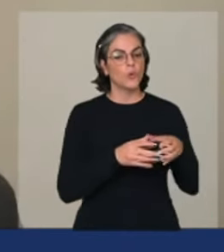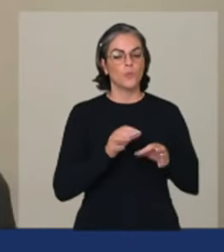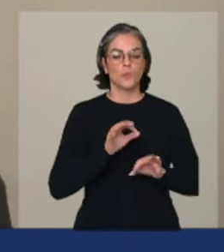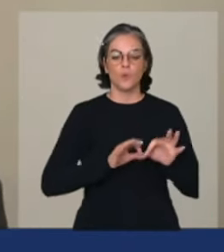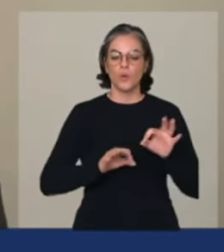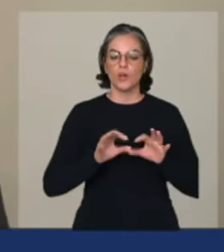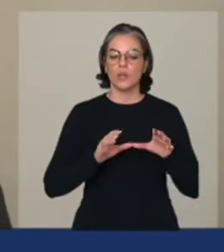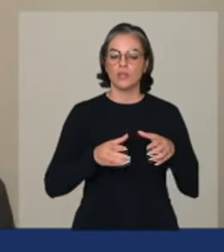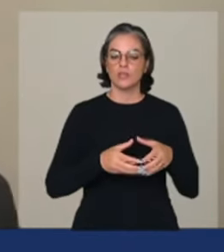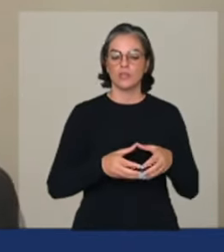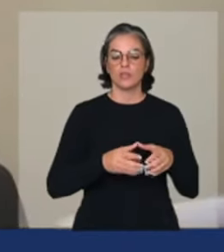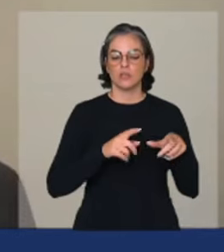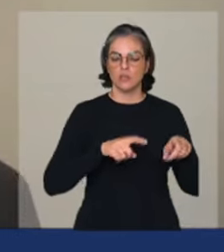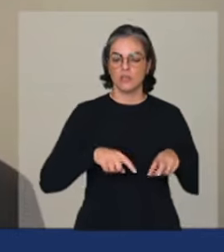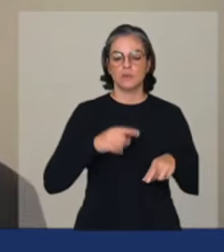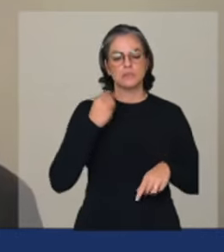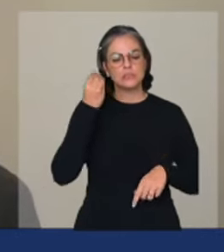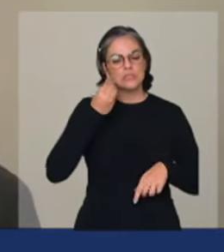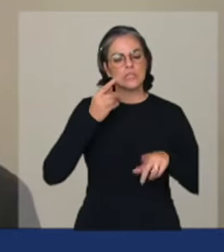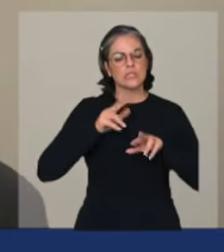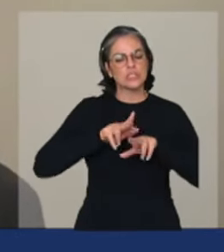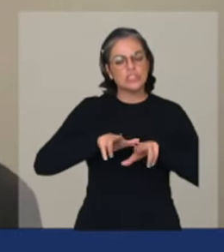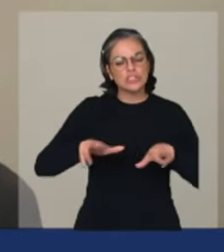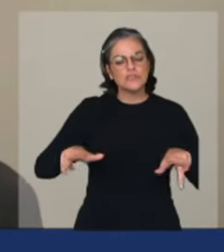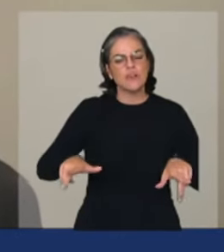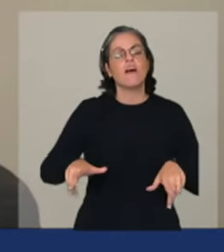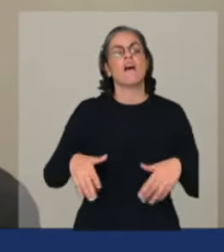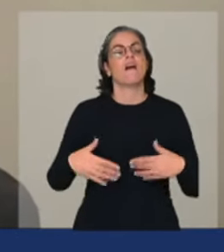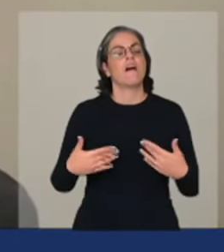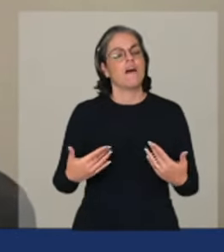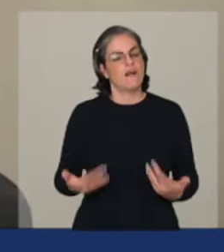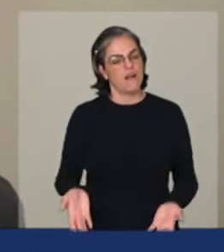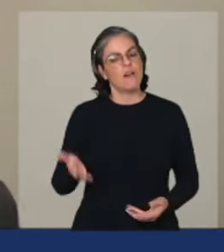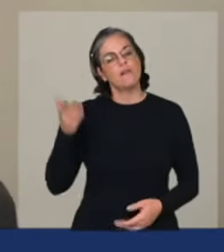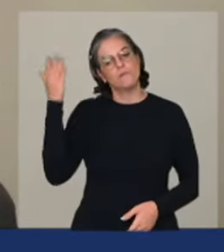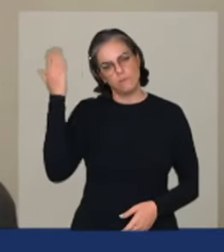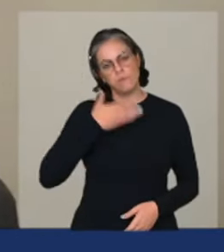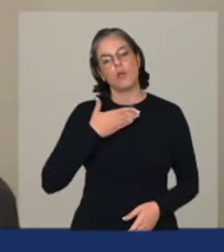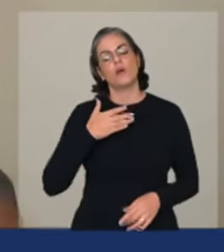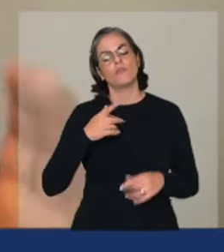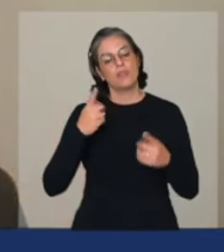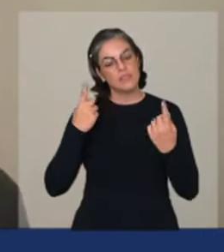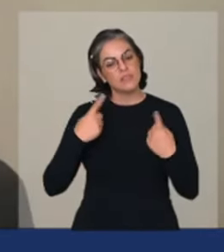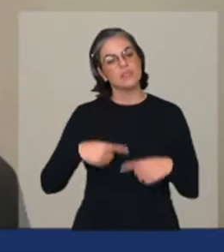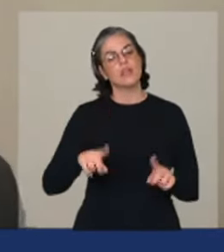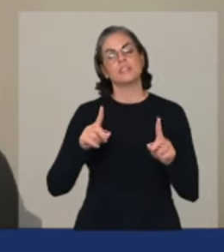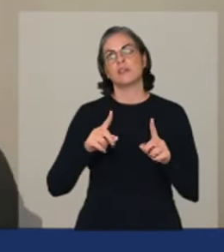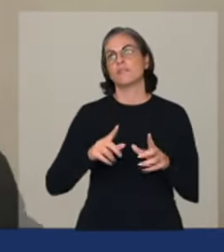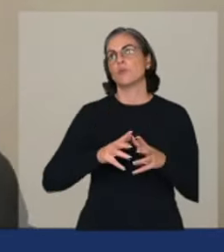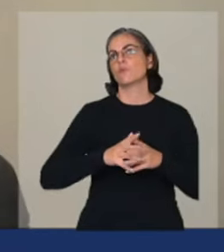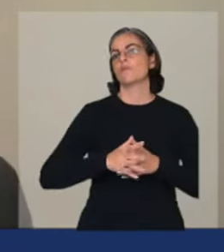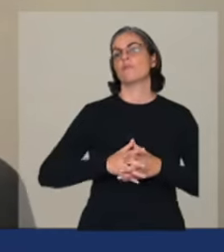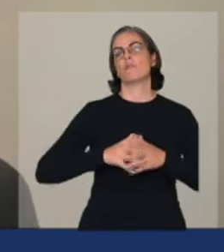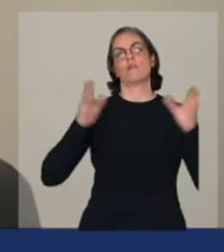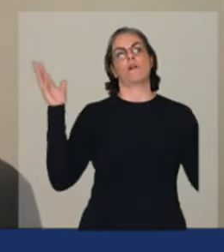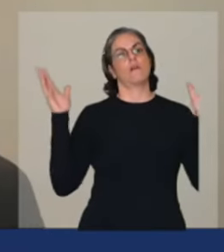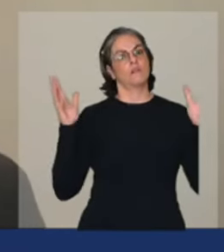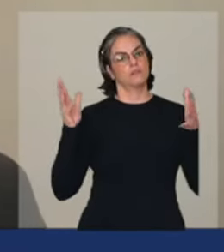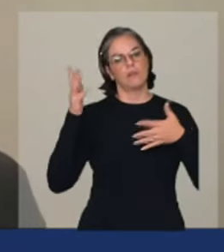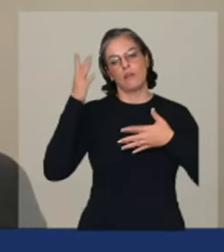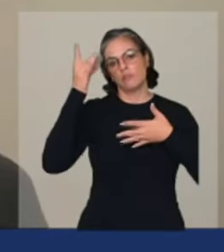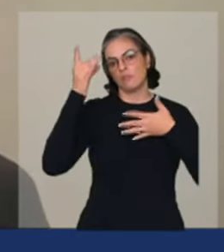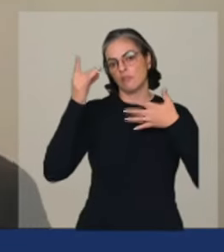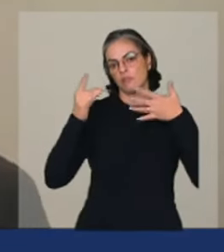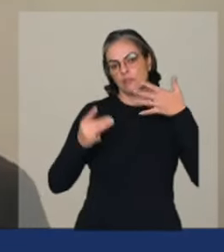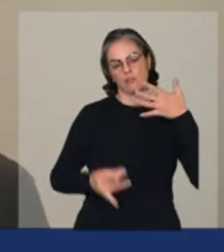experiências mostra que os desafios da agricultura familiar são maiores do que hegemonizar